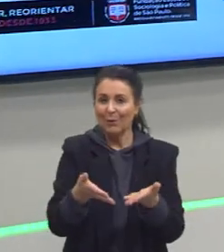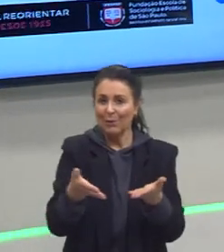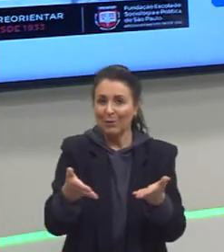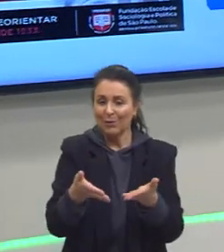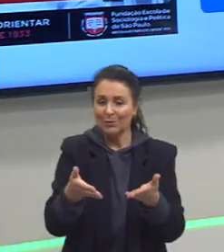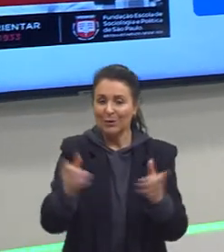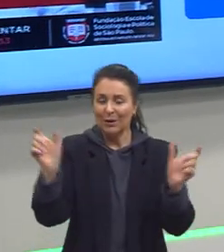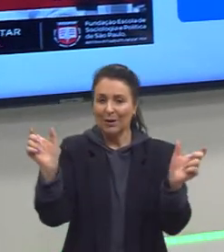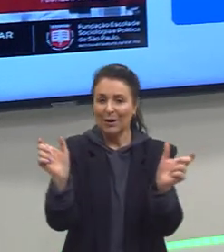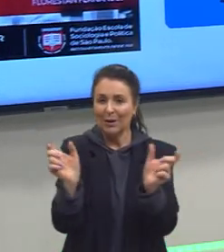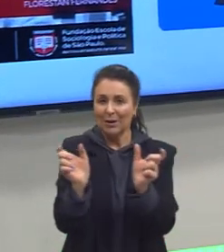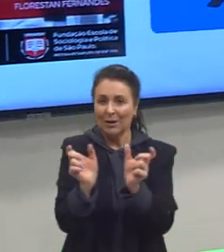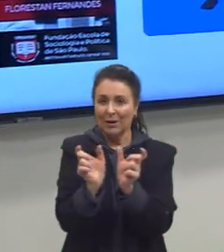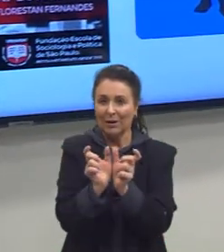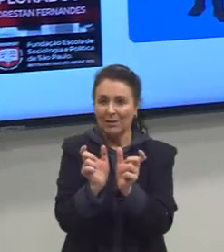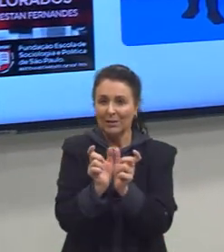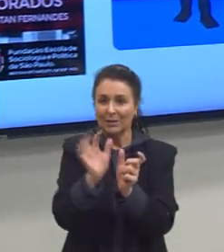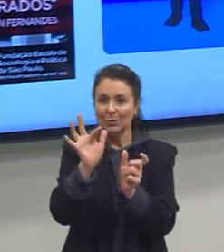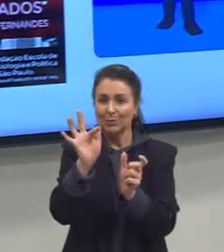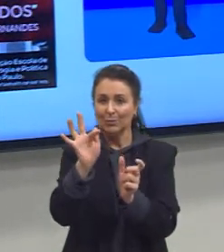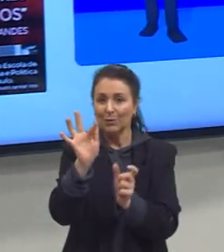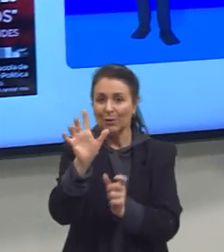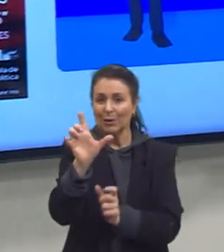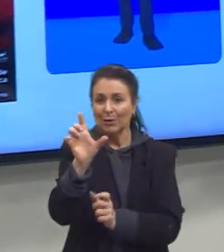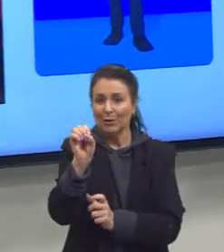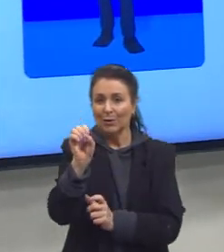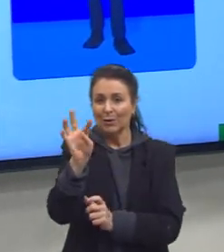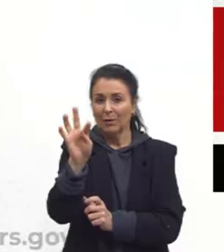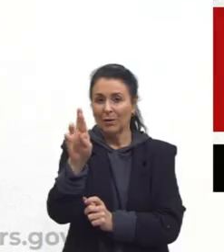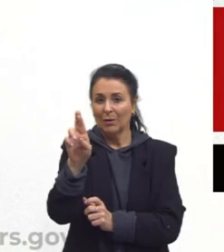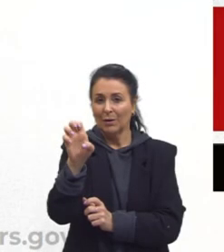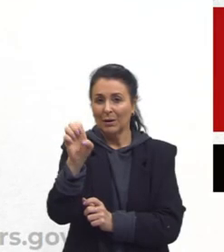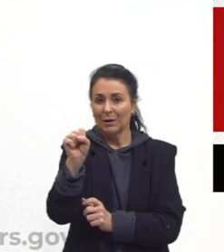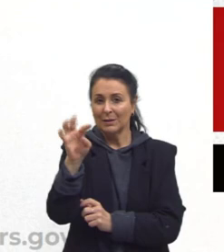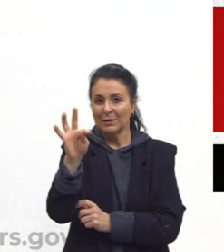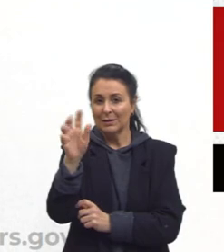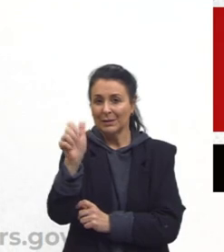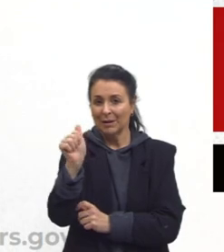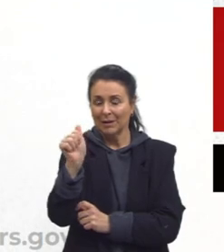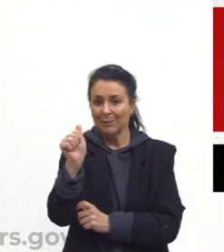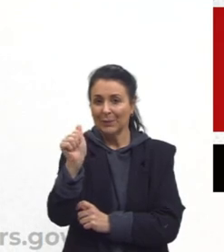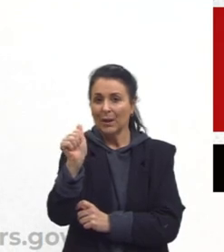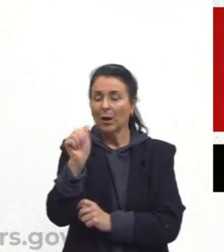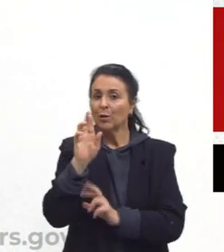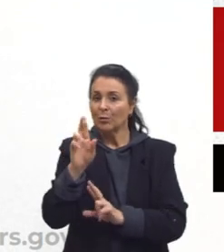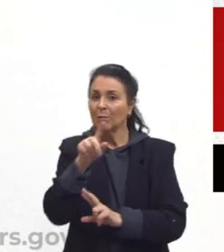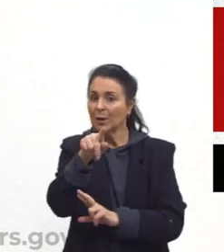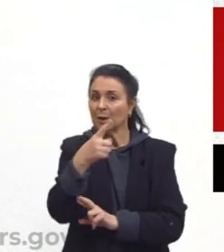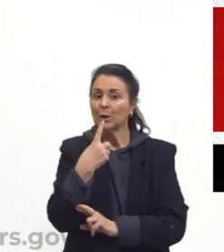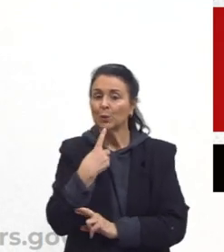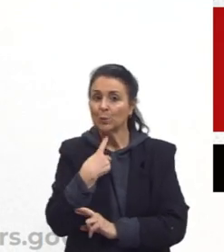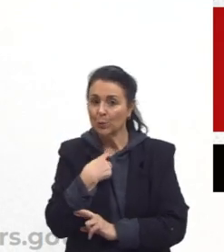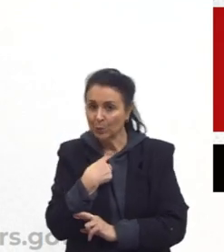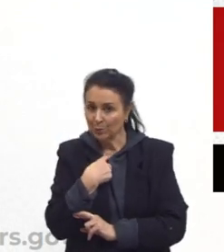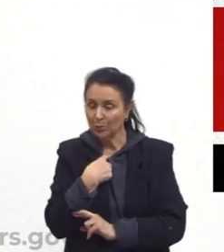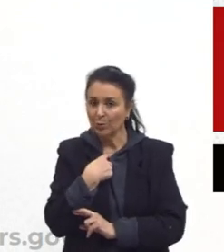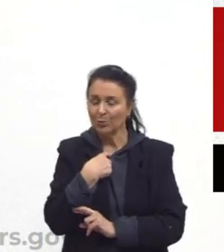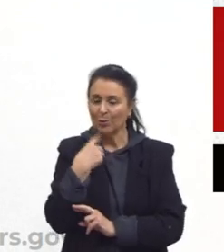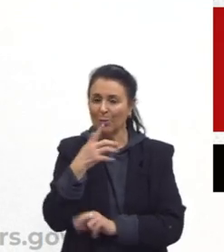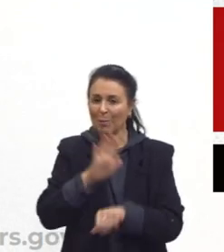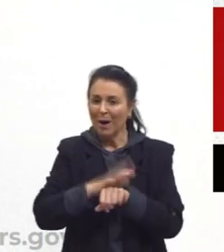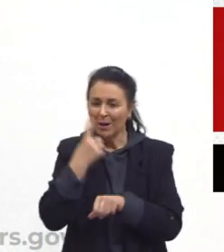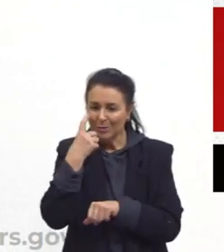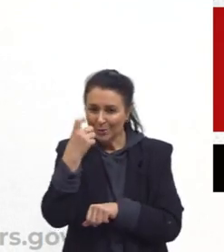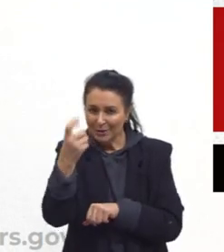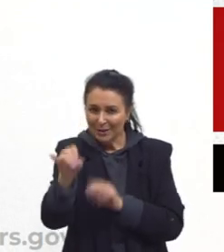final uma frase do Florestan Fernandes. Espero que você tenha despertado em você a curiosidade sobre a formação da